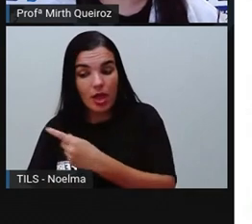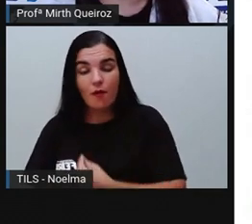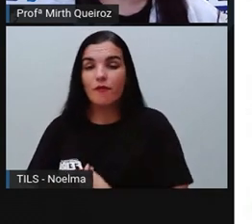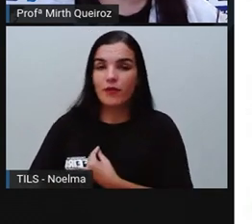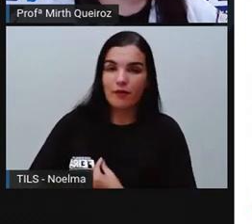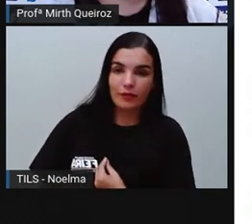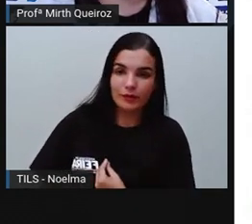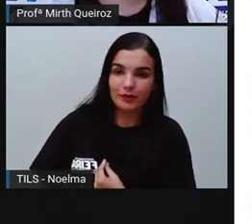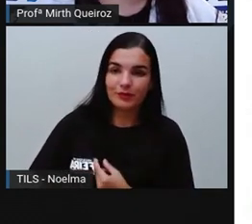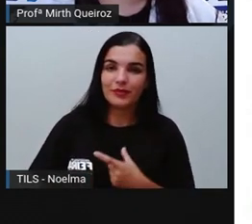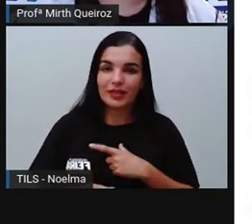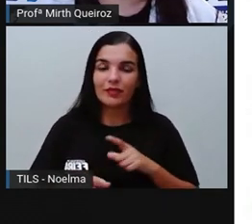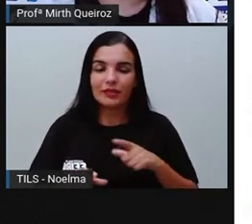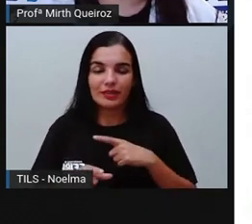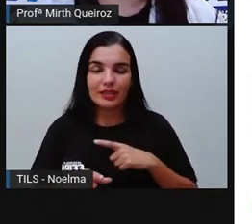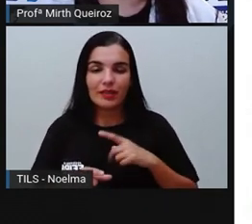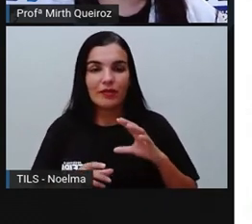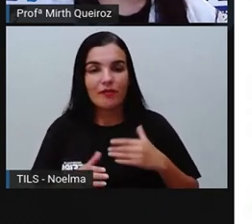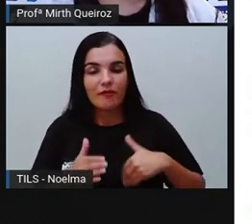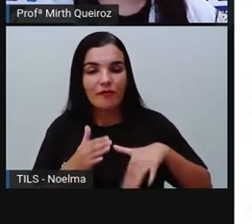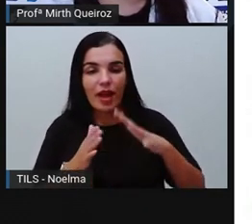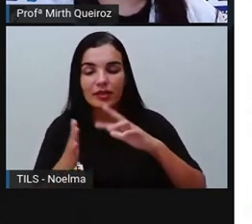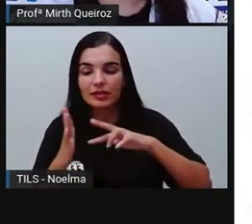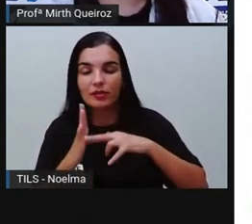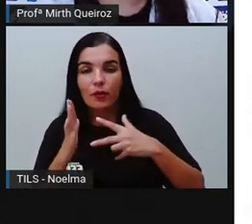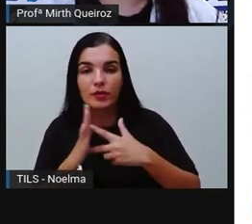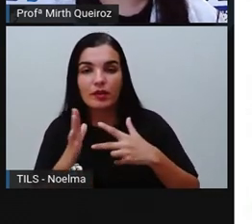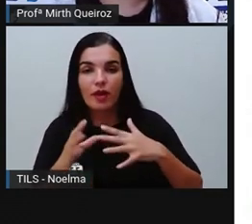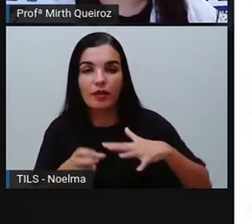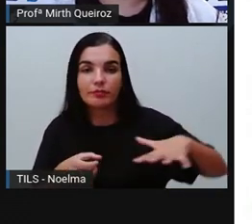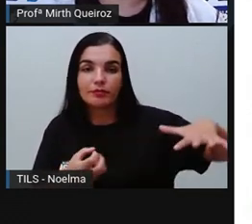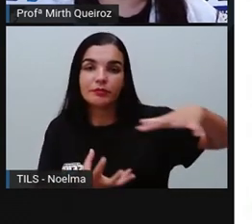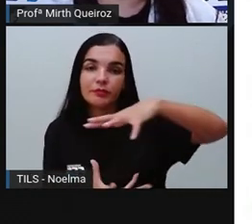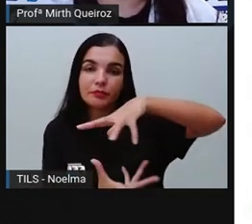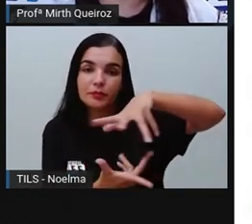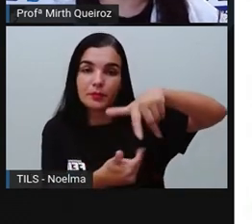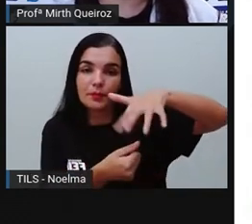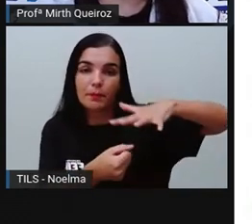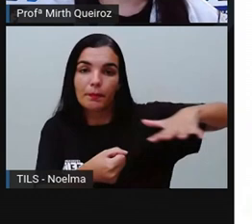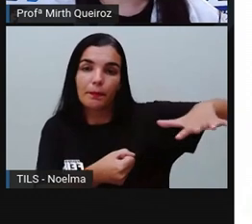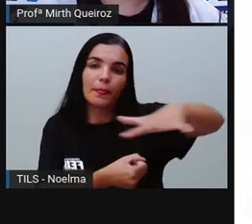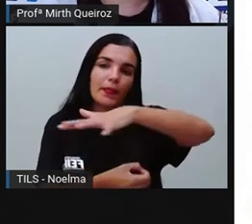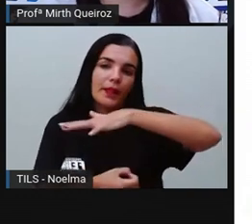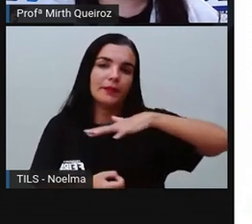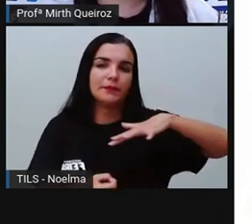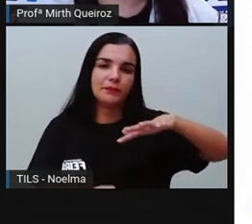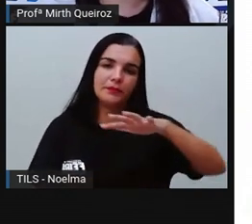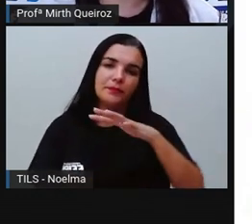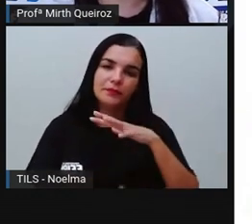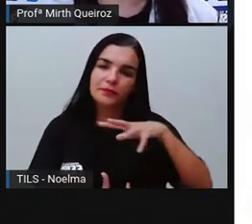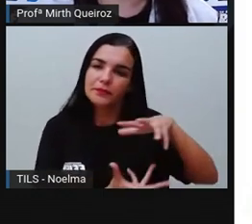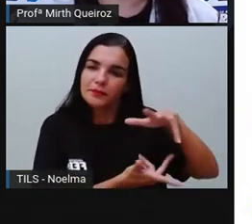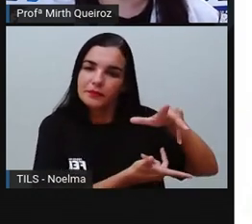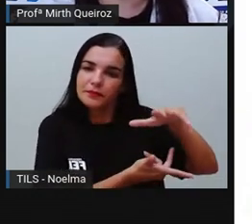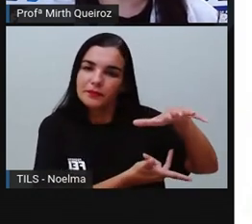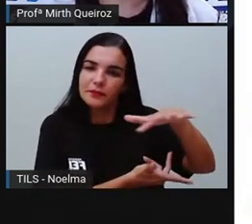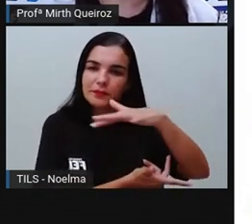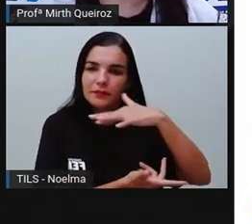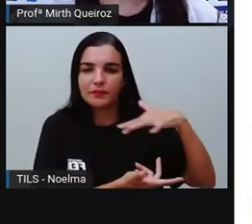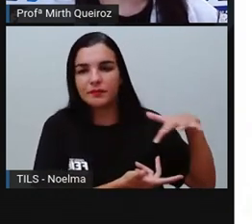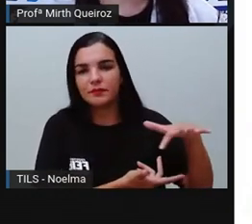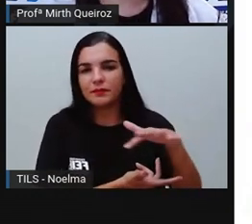formar aí o ecossistema, né? E a gente precisa interagir com os demais seres